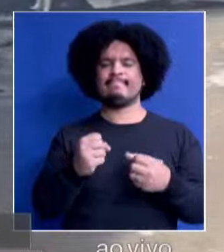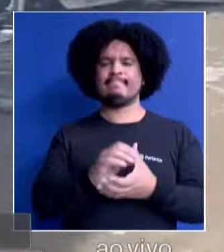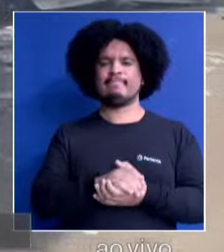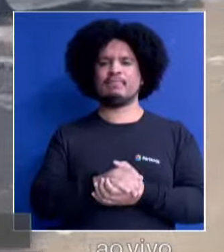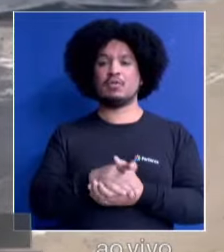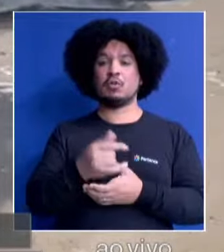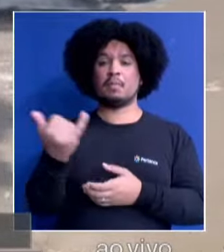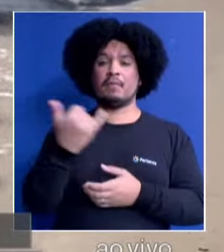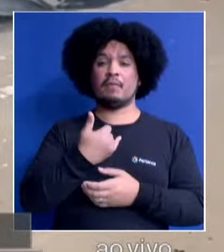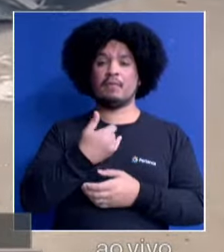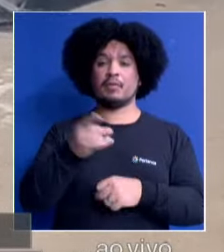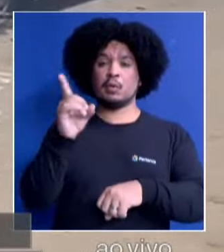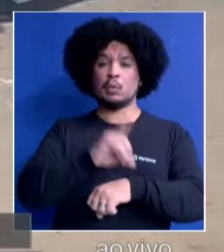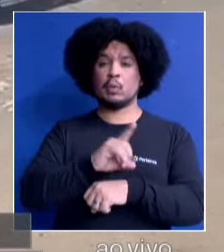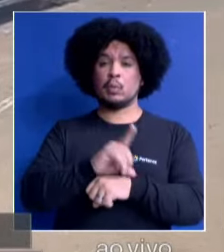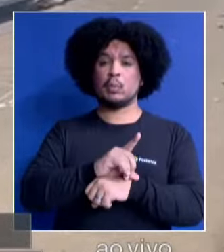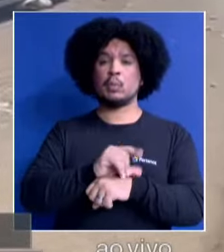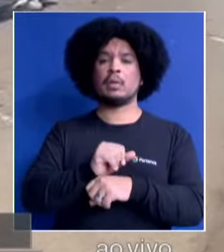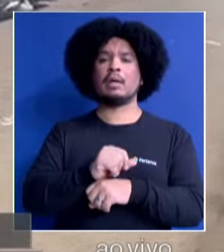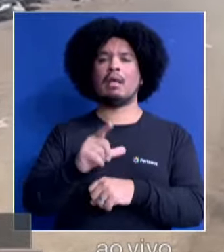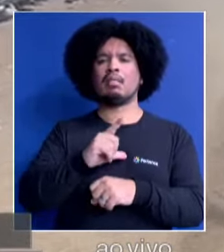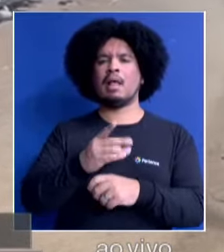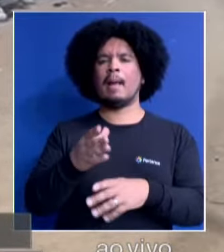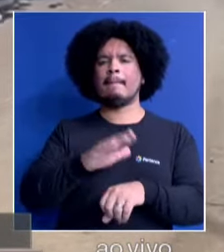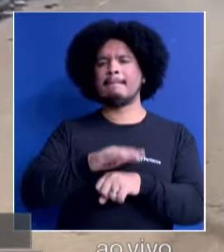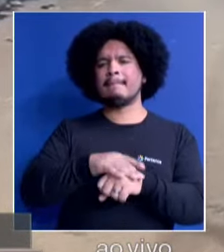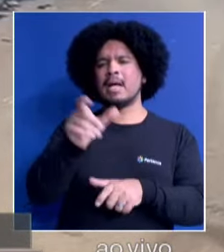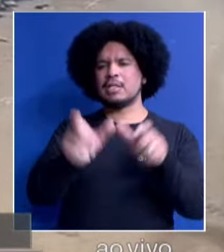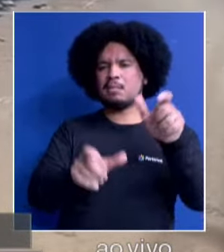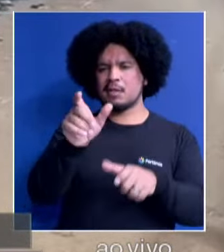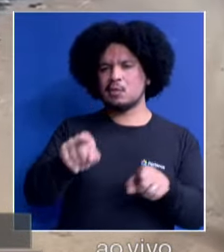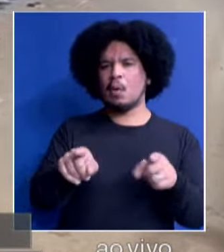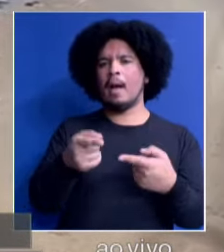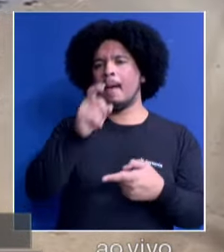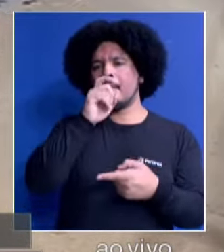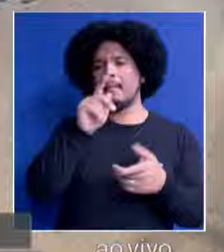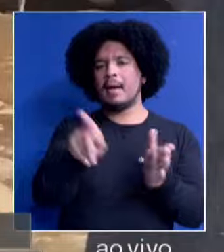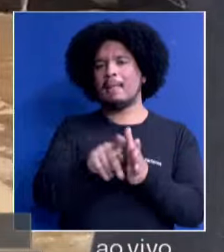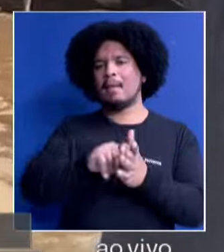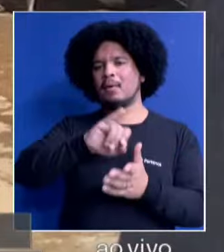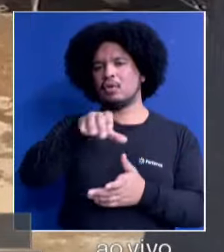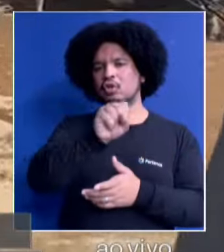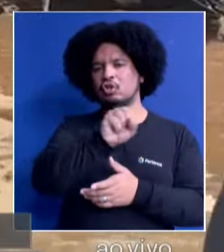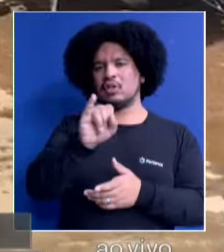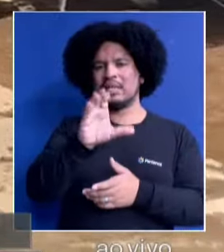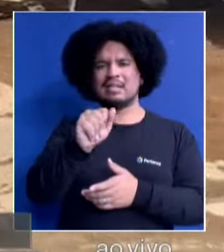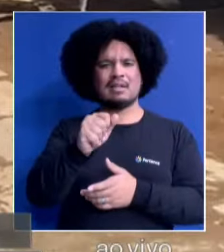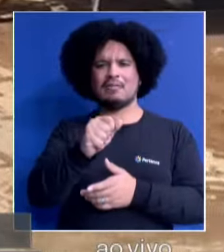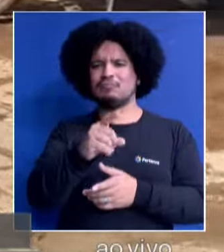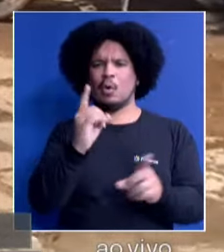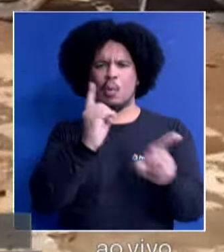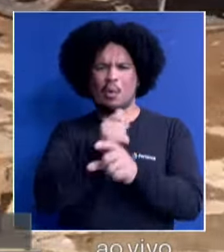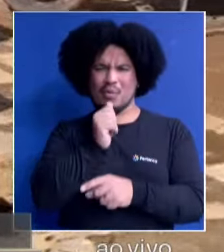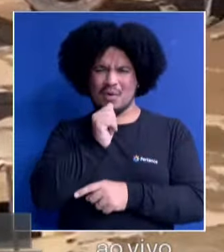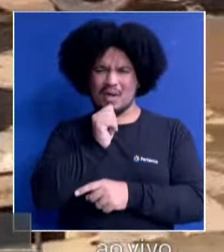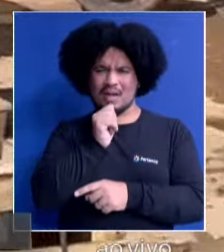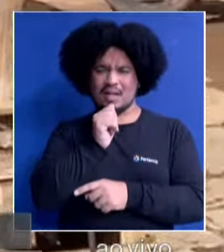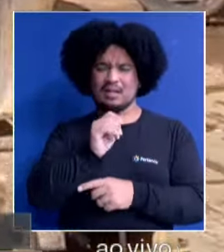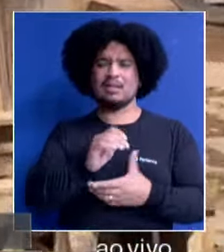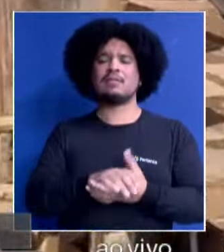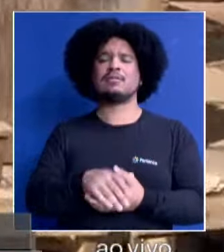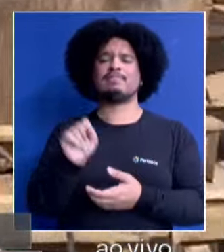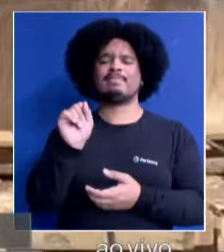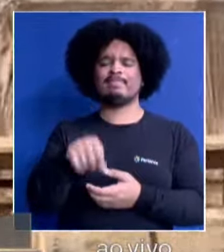estava me contando que no dia que sair, Mota da residência, tem mais gente que mora aqui, né? Que nem o pai da Jéssica. Vocês não sabem onde ele está nesse momento. É isso? É,